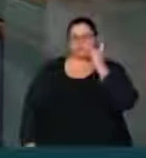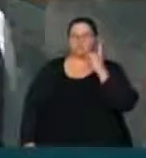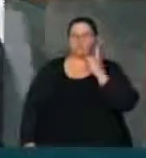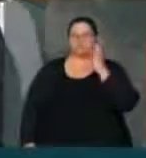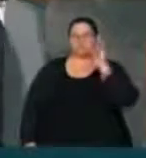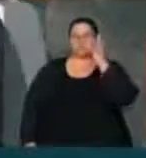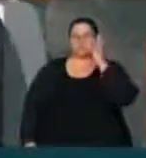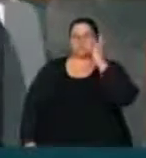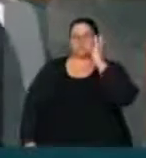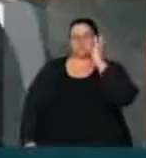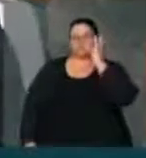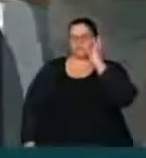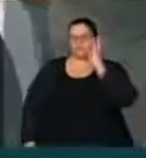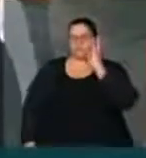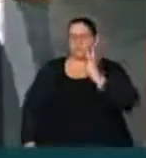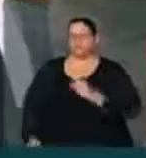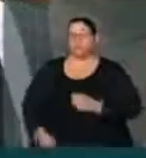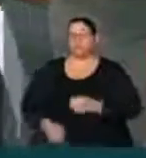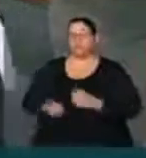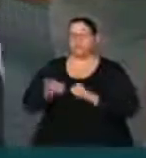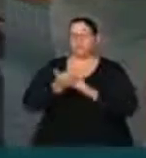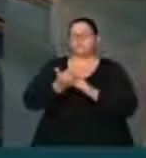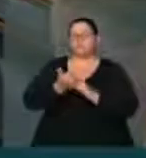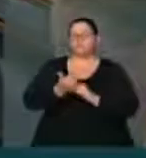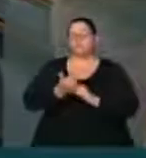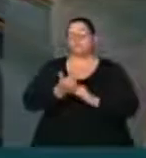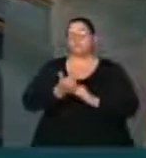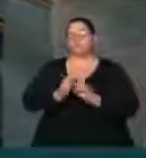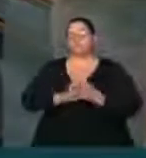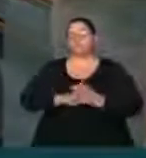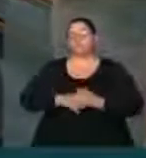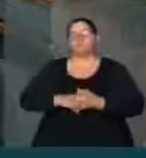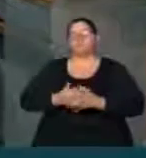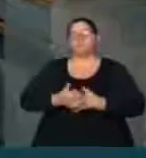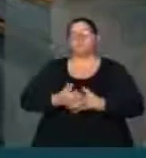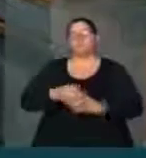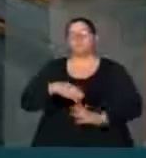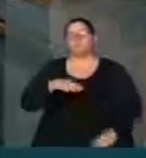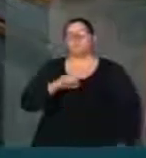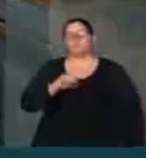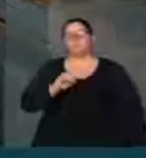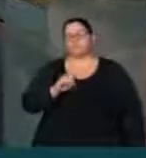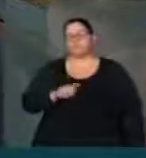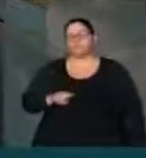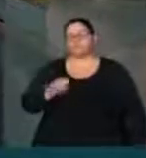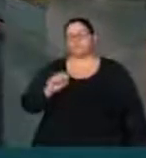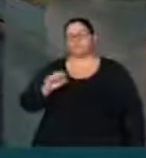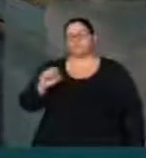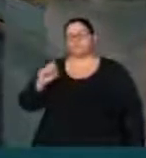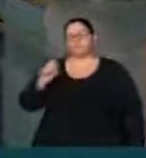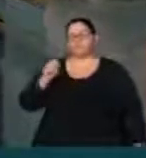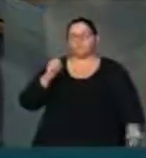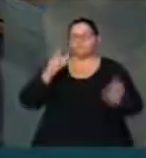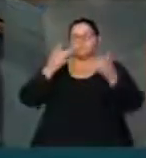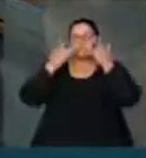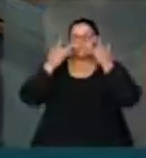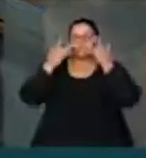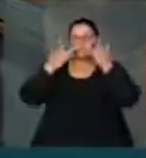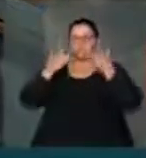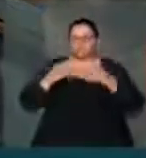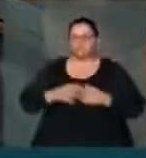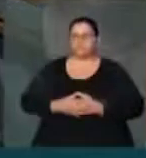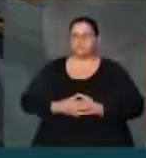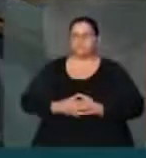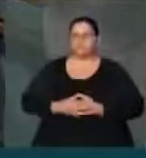nossa bancada e o suplente da deputada Elisiane o deputado Moses que vem do Ceará vem também honrar a nossa